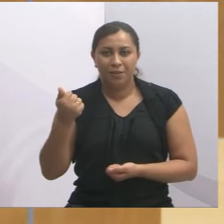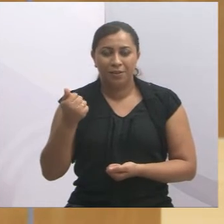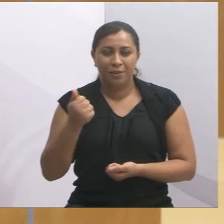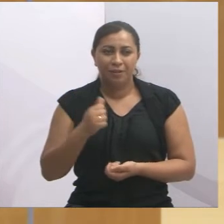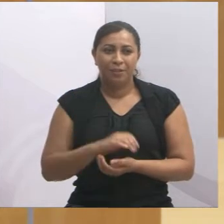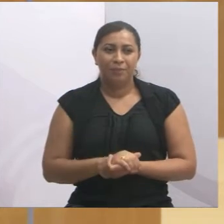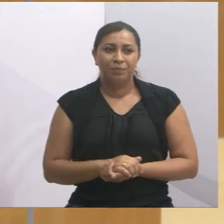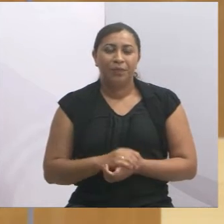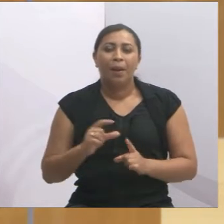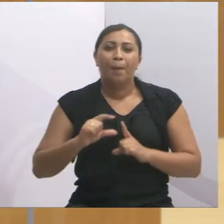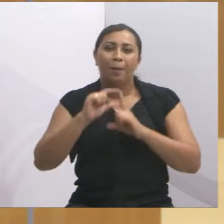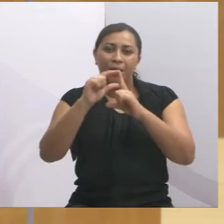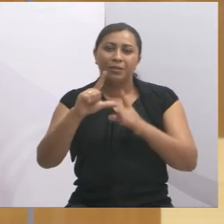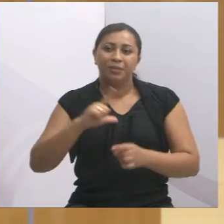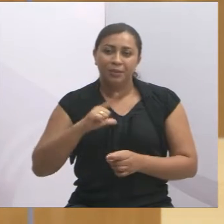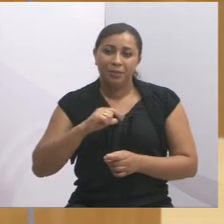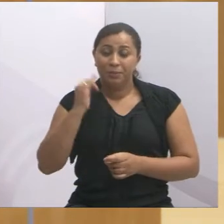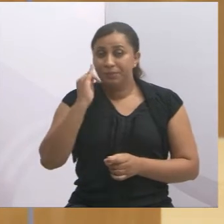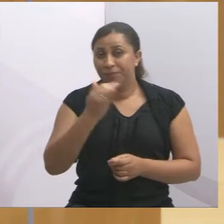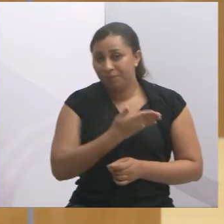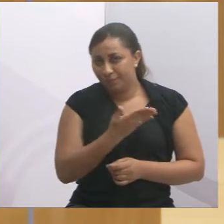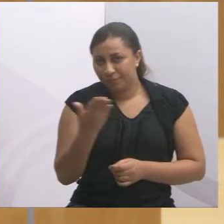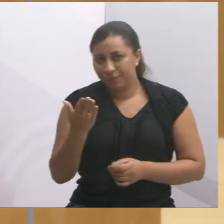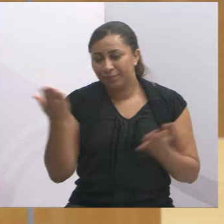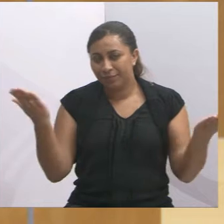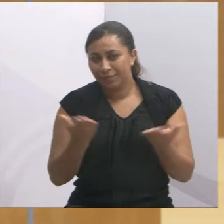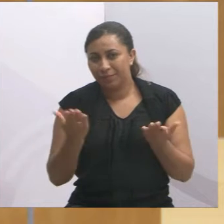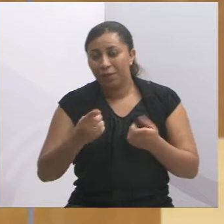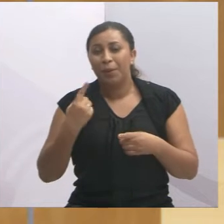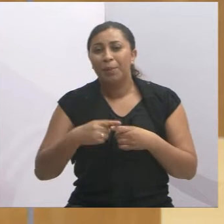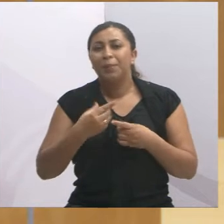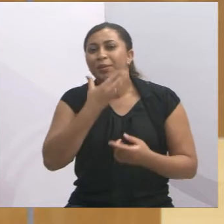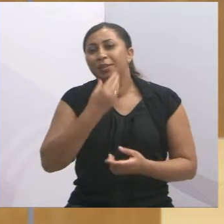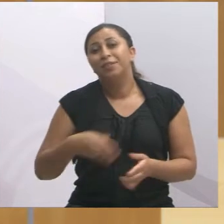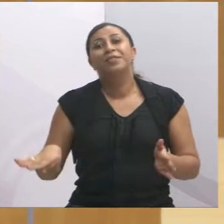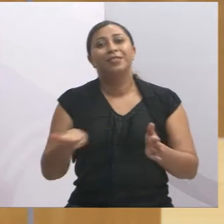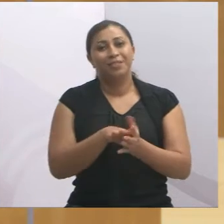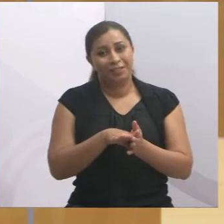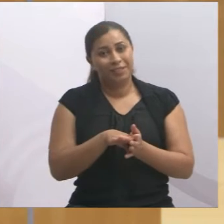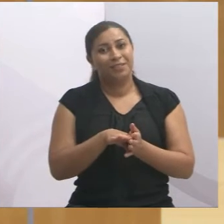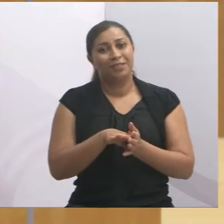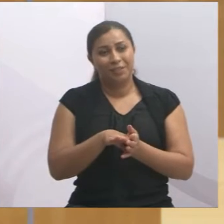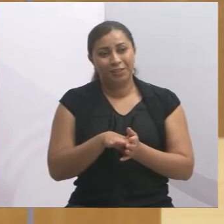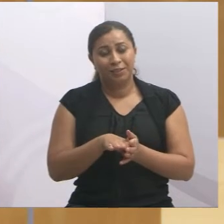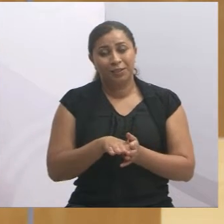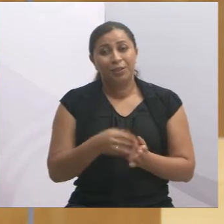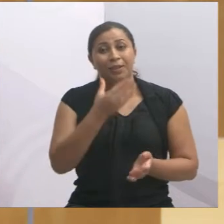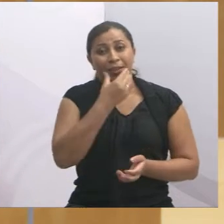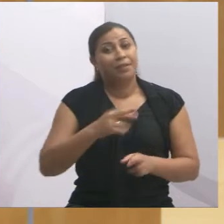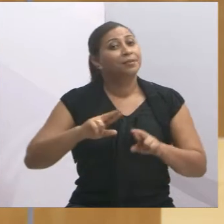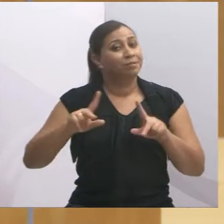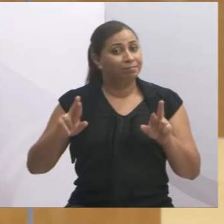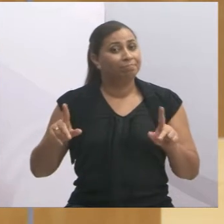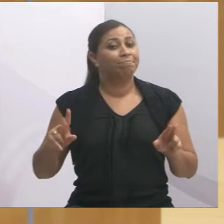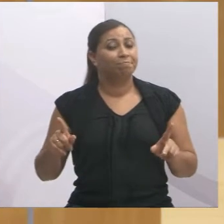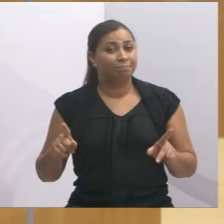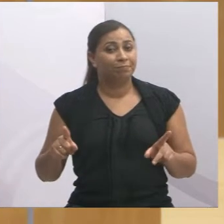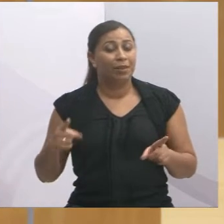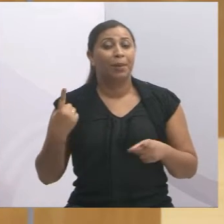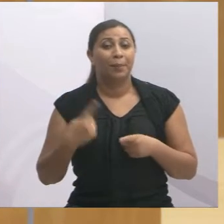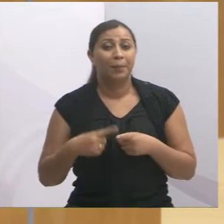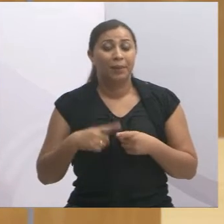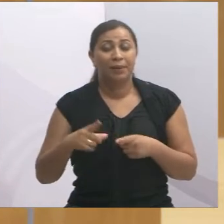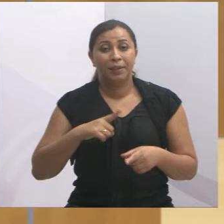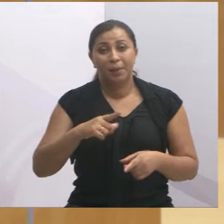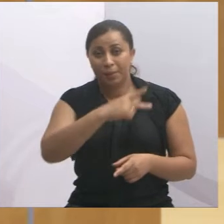essa é a palavra que eu tenho para dizer, para vocês hoje, porque o Natal está chegando, o Natal vai ser diferente, porque tem gente